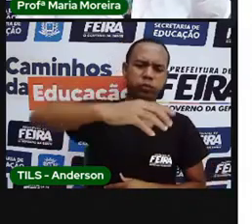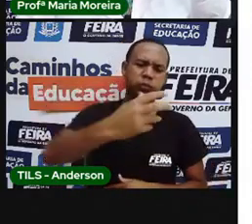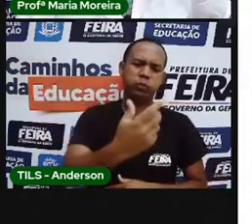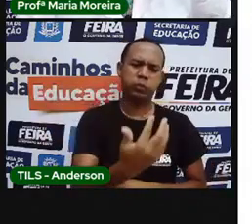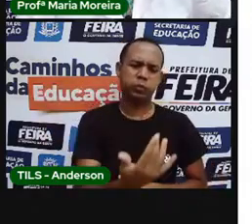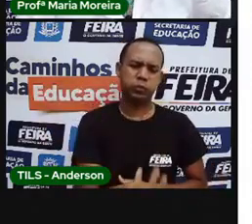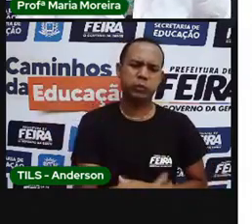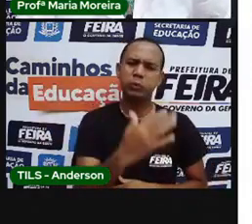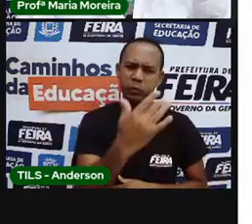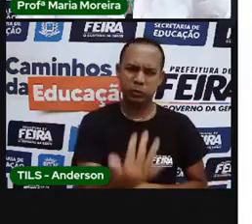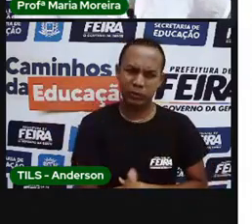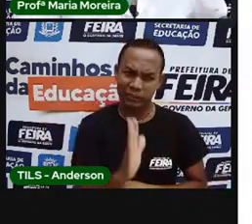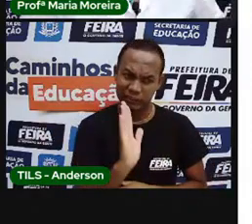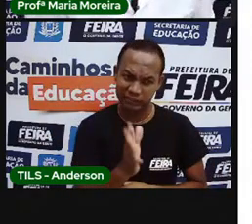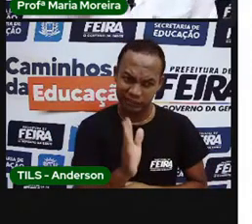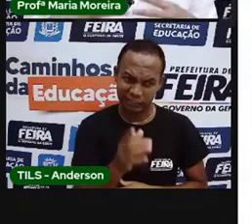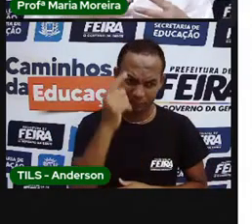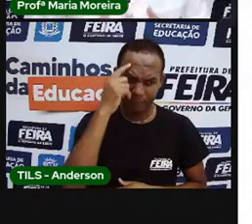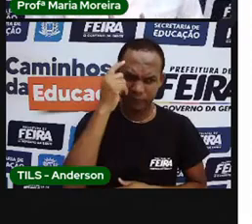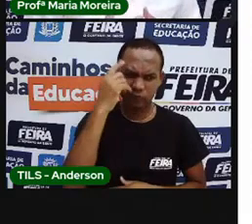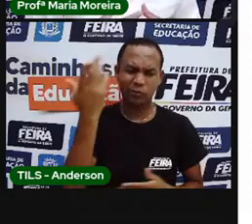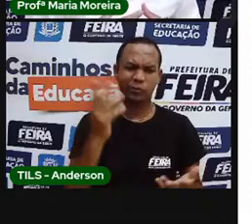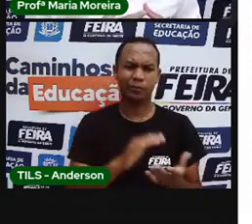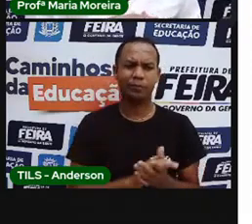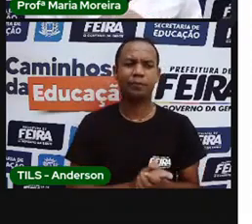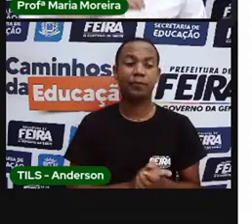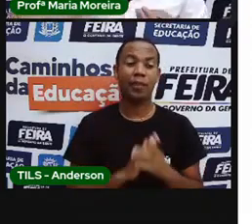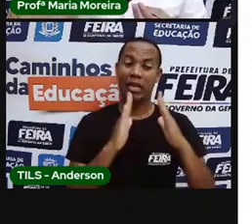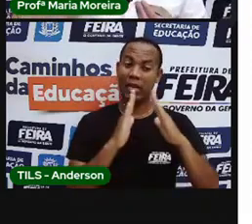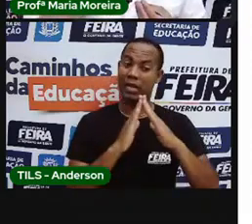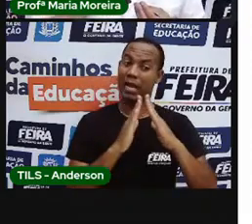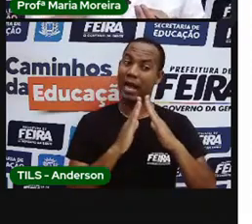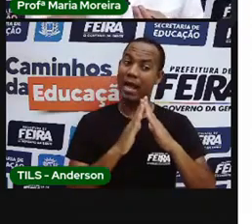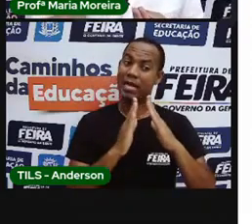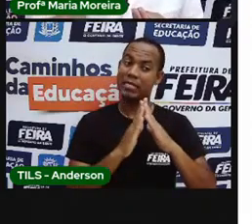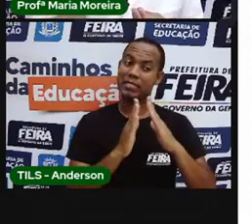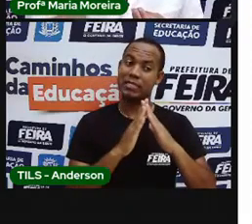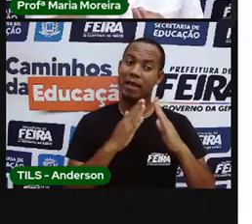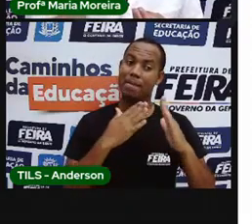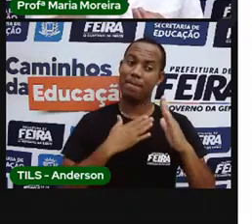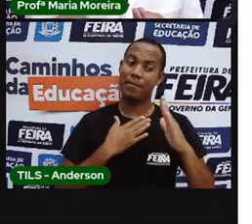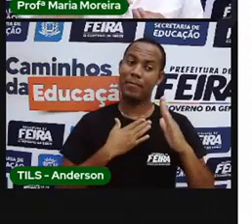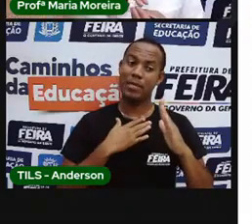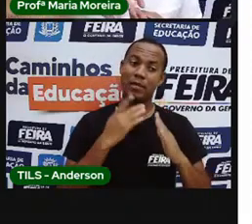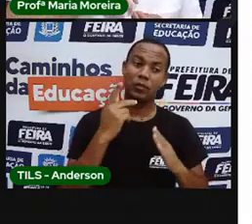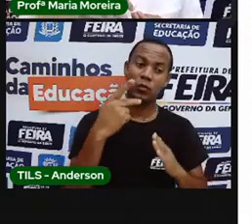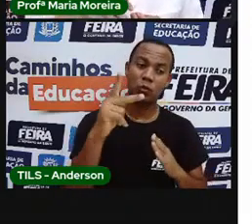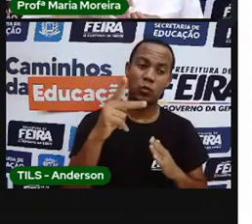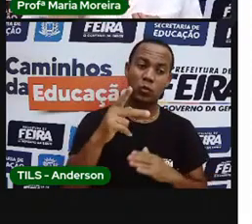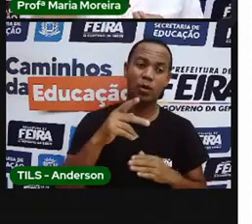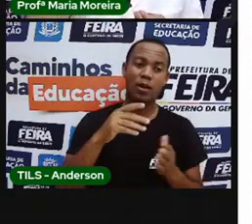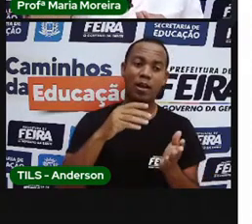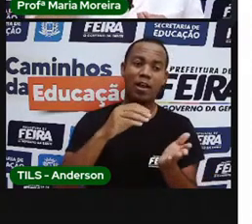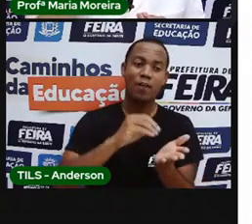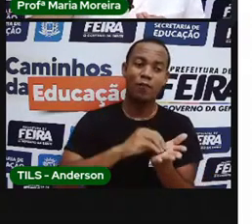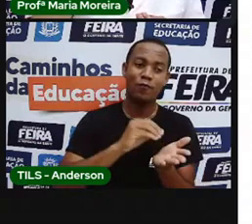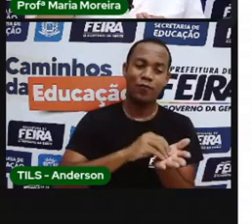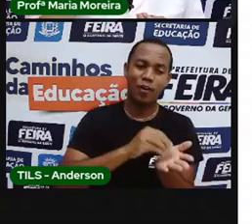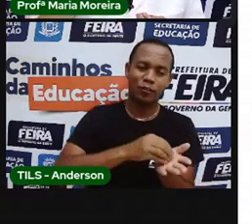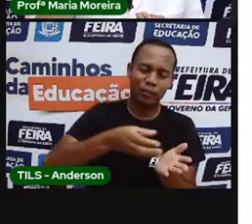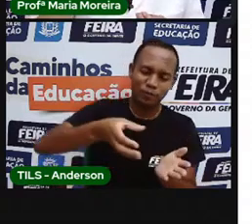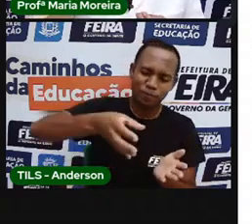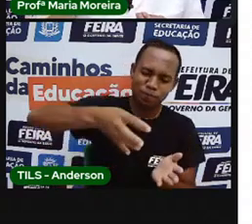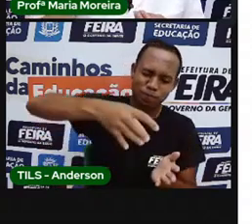casa por dia? Bom, na casa da gente, às vezes, a não fecha a torneira, né, de uma forma adequada. Vai ficar aí